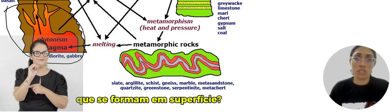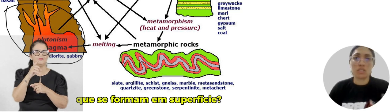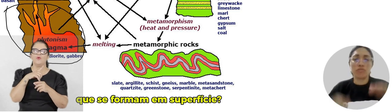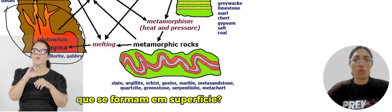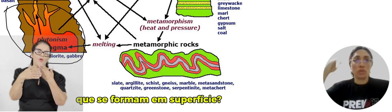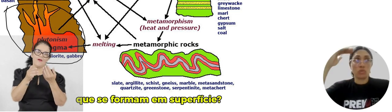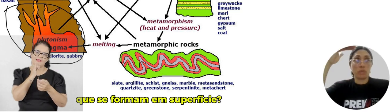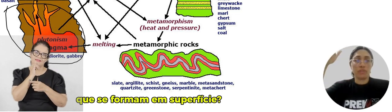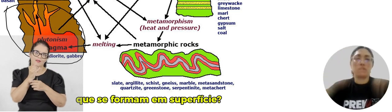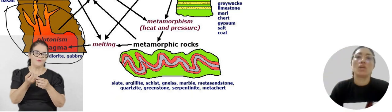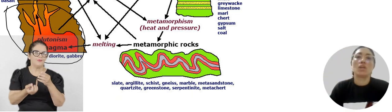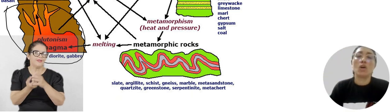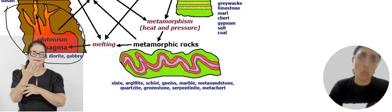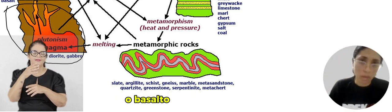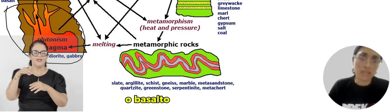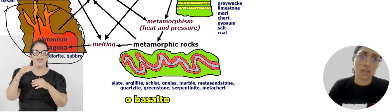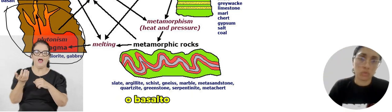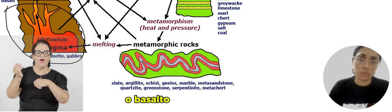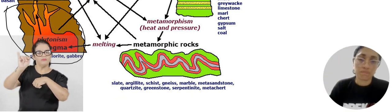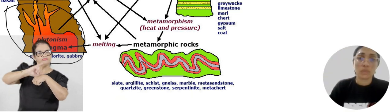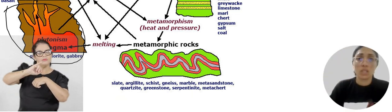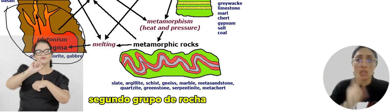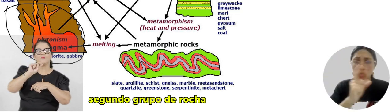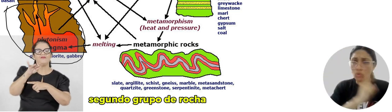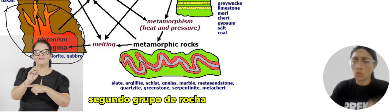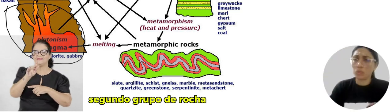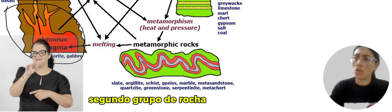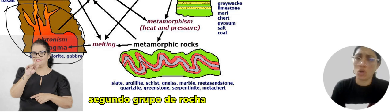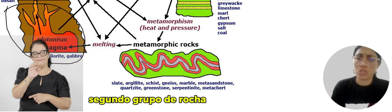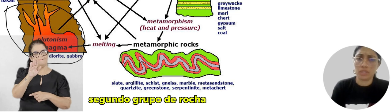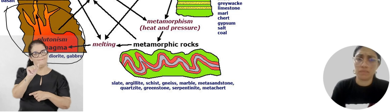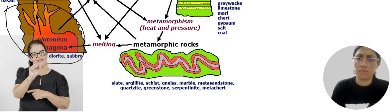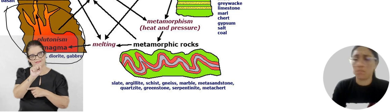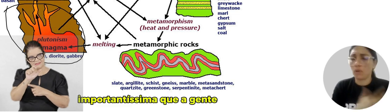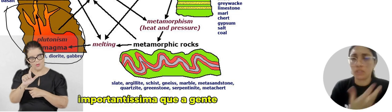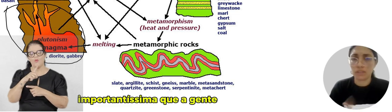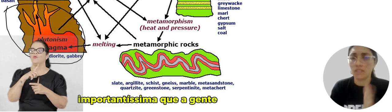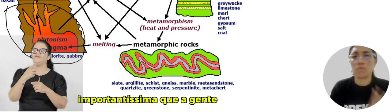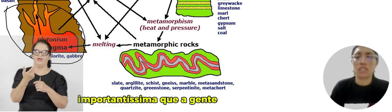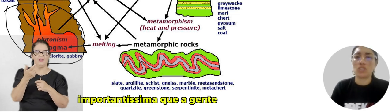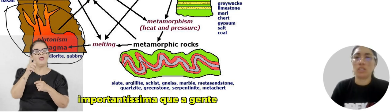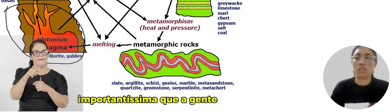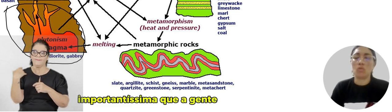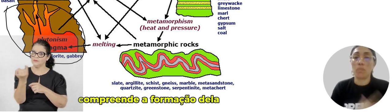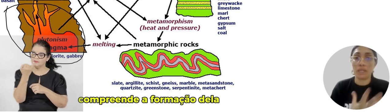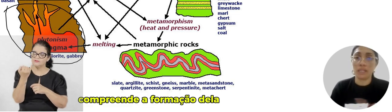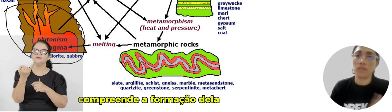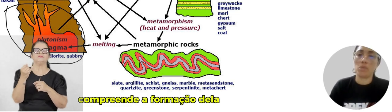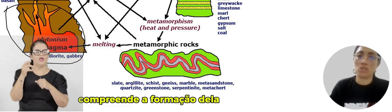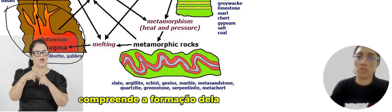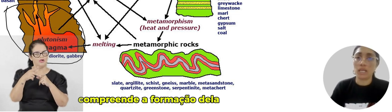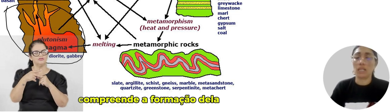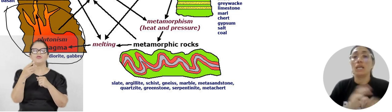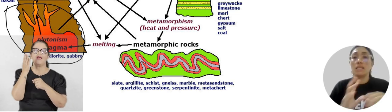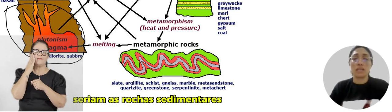de rochas que se formam em superfície? O basalto. O segundo grupo de rocha, importantíssimo, na que a gente compreende